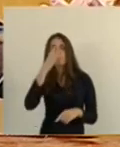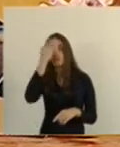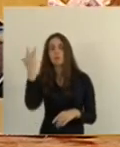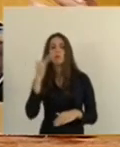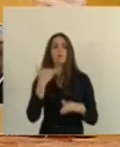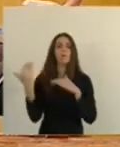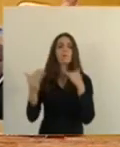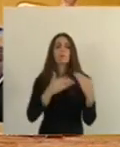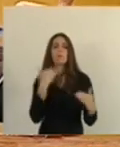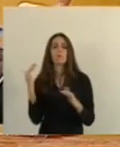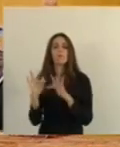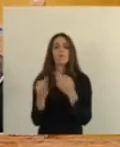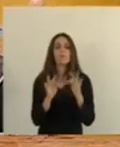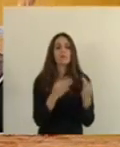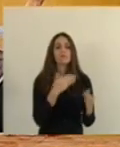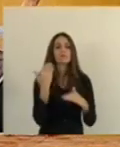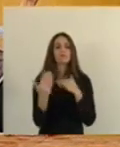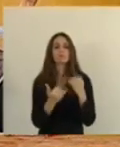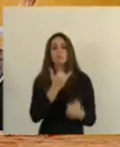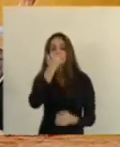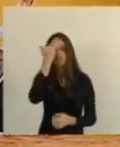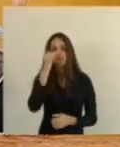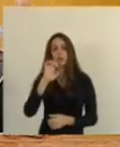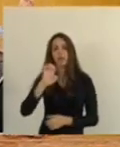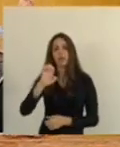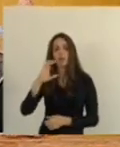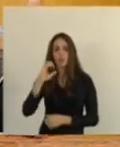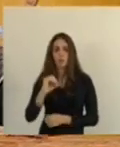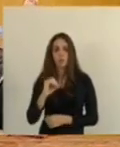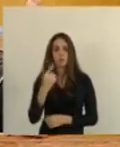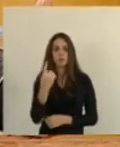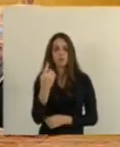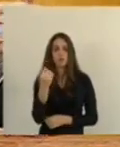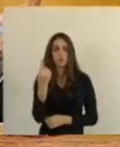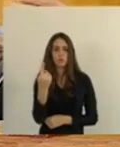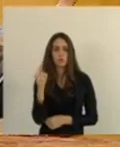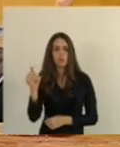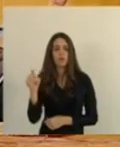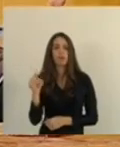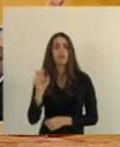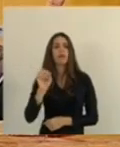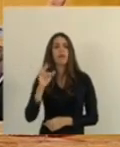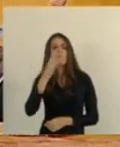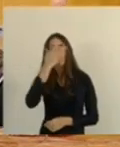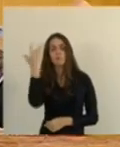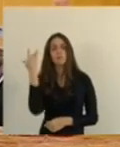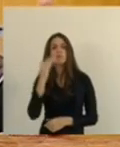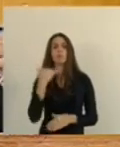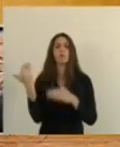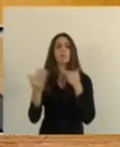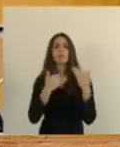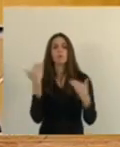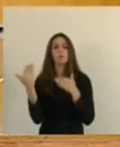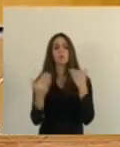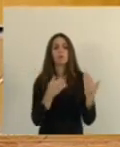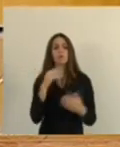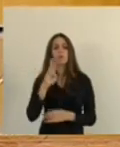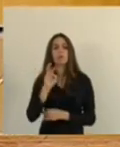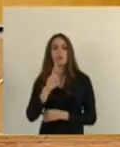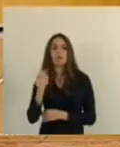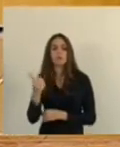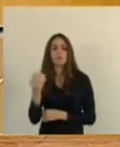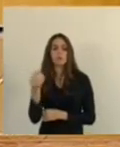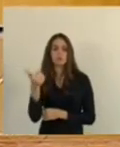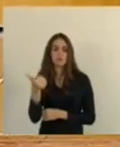inteiras. Ou, aliás, a ECO 101 virou uma máquina de moer gente na BR-101.